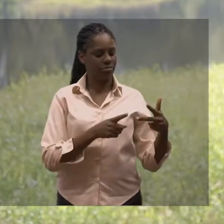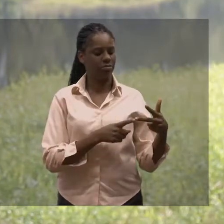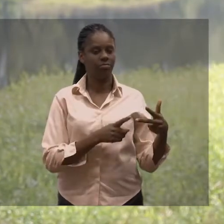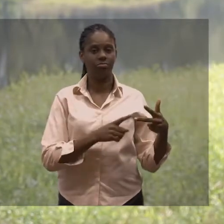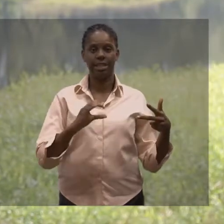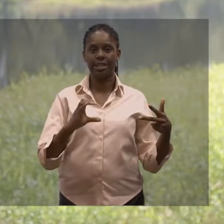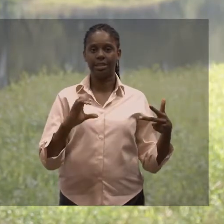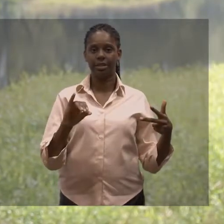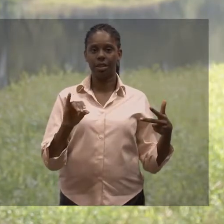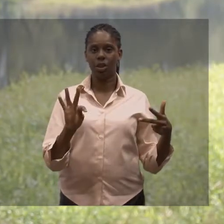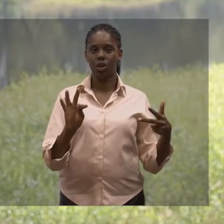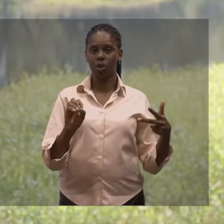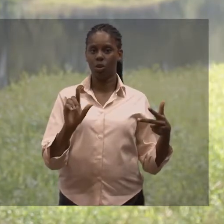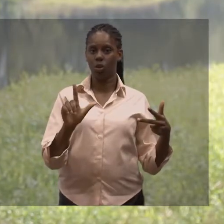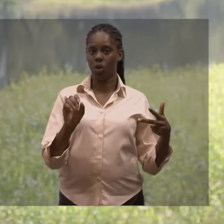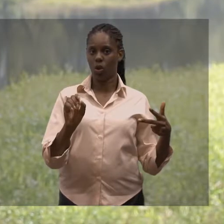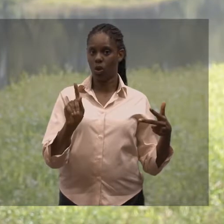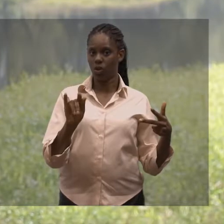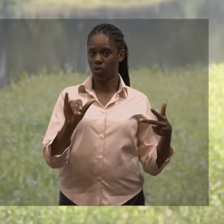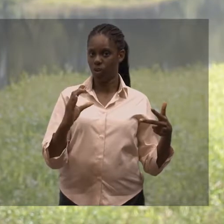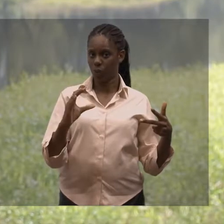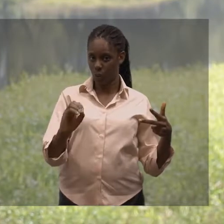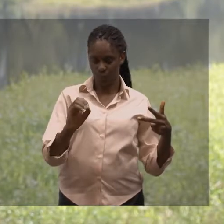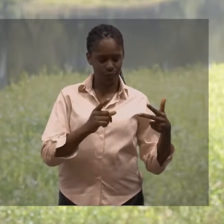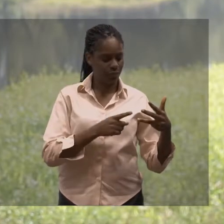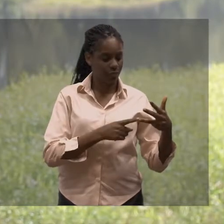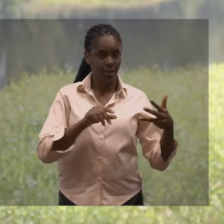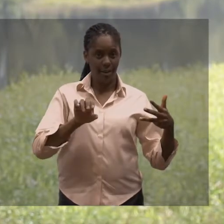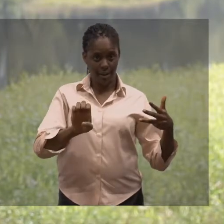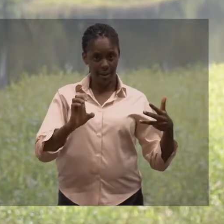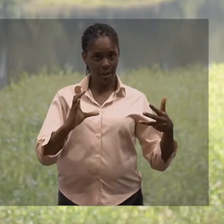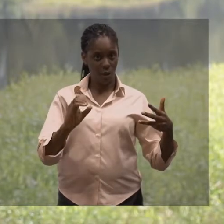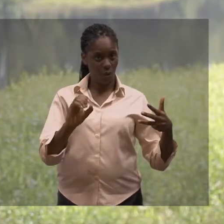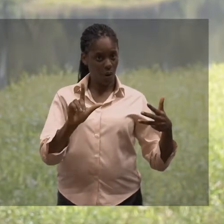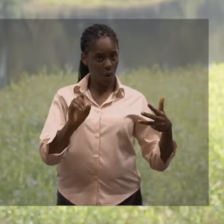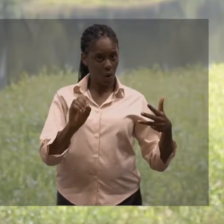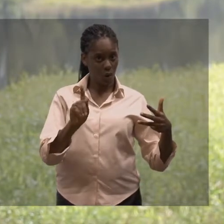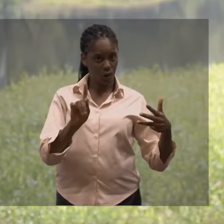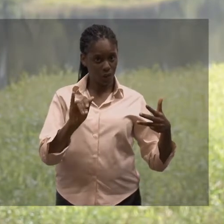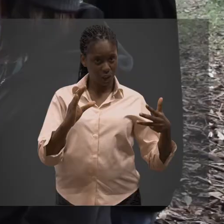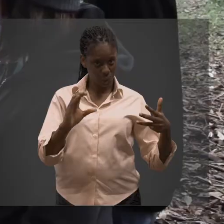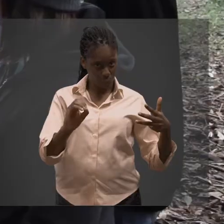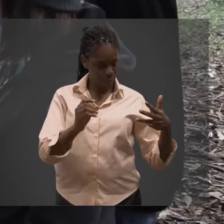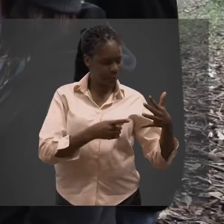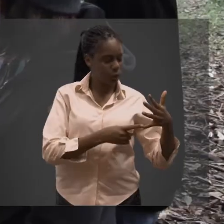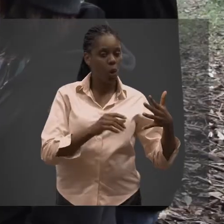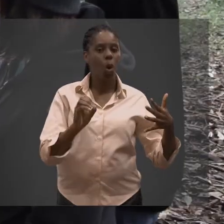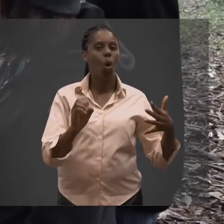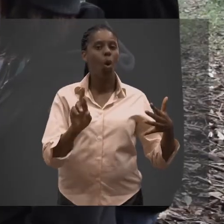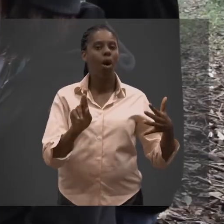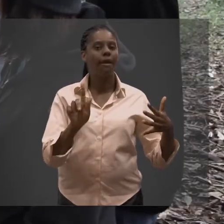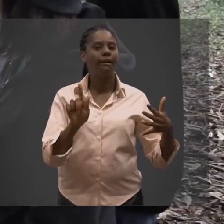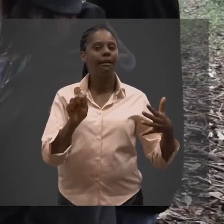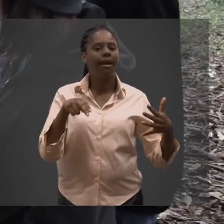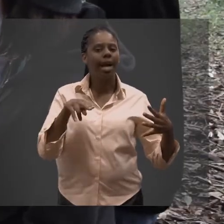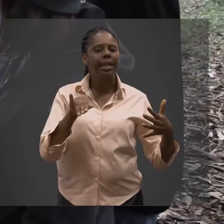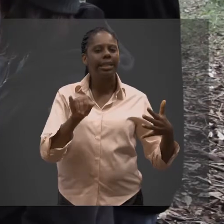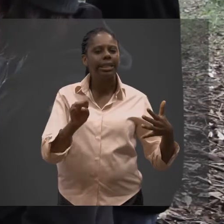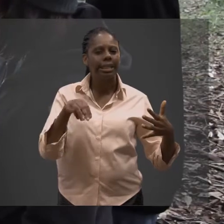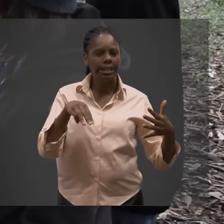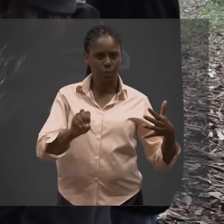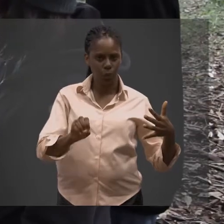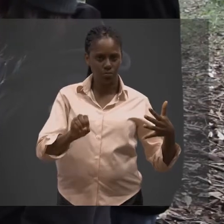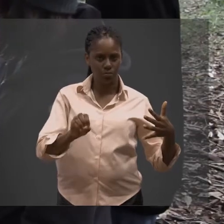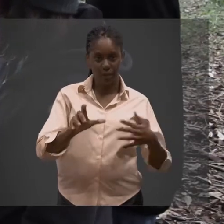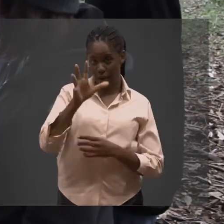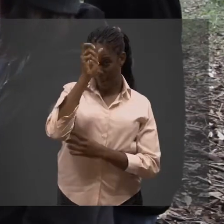citológicos, os processos também ecológicos, os organismos também. Então o leque de aprendizado é esse,